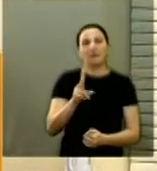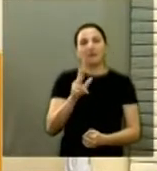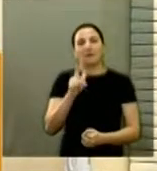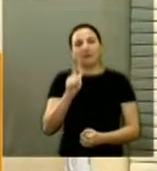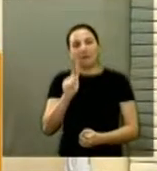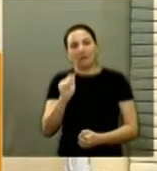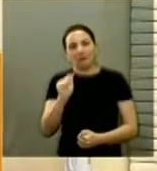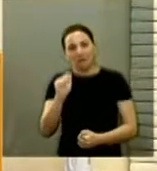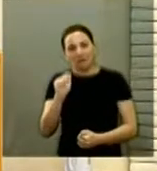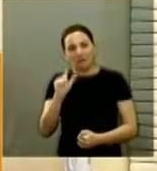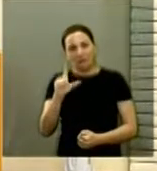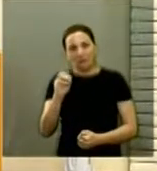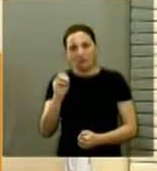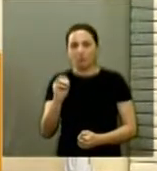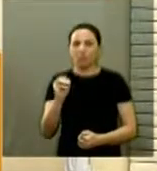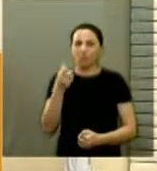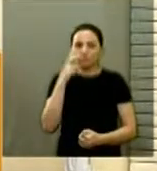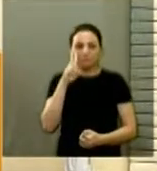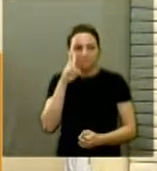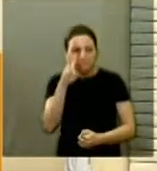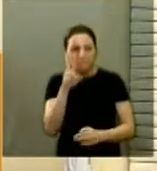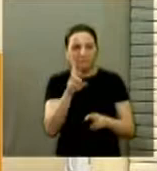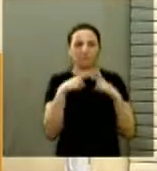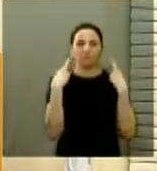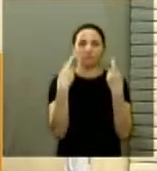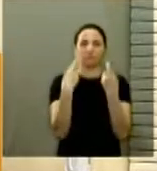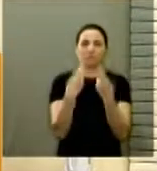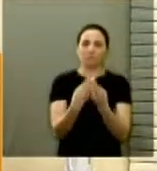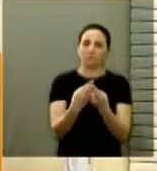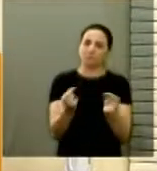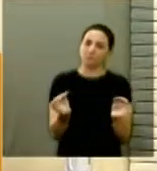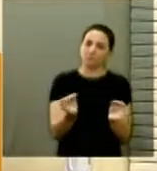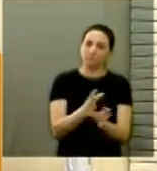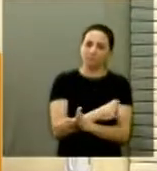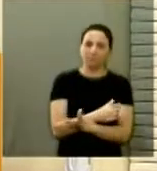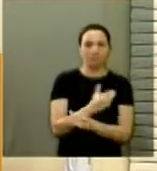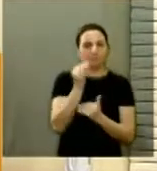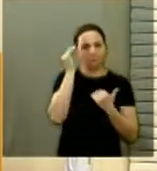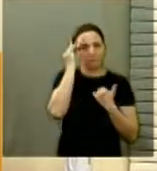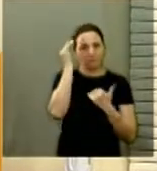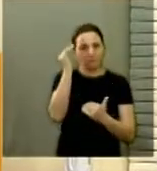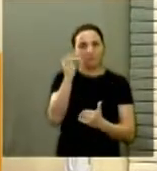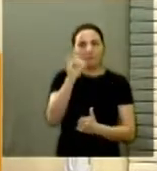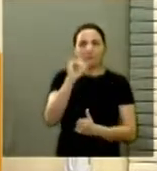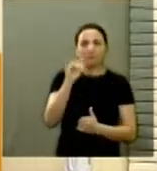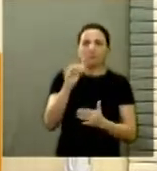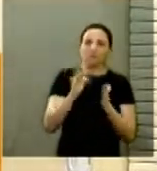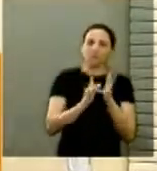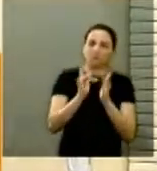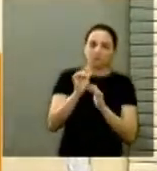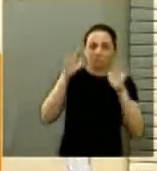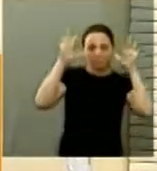nos assistindo na sessão. E por hoje é isso. Muito obrigado. Que Deus Jesus abençoe.